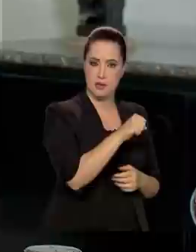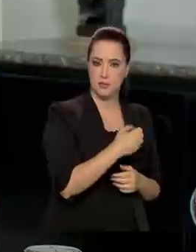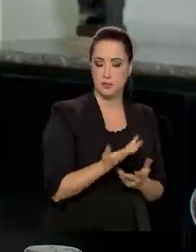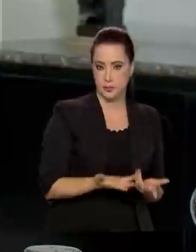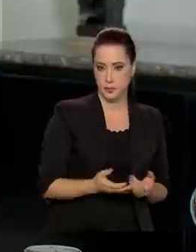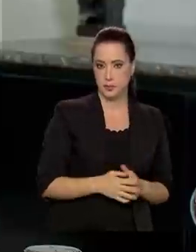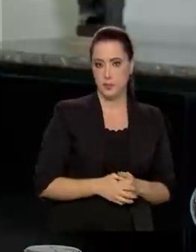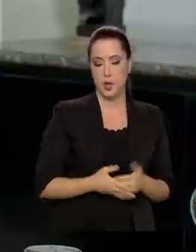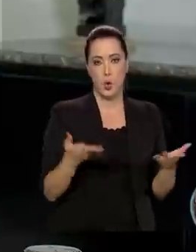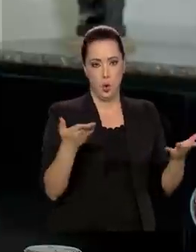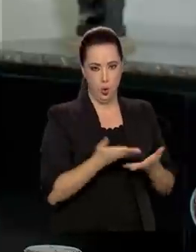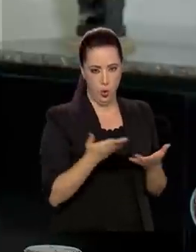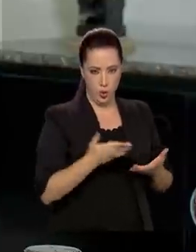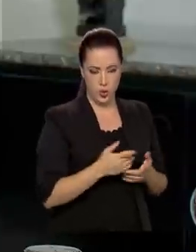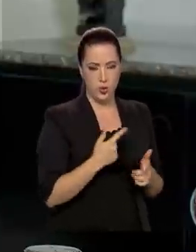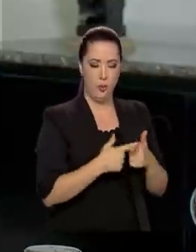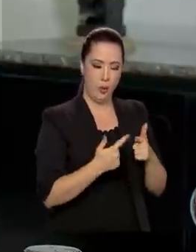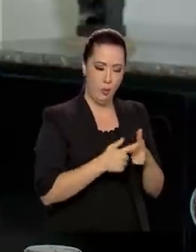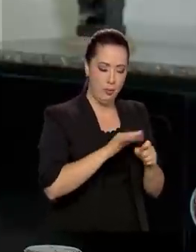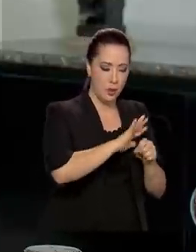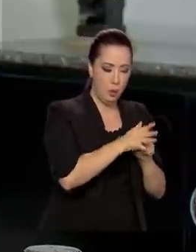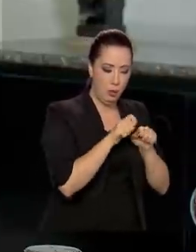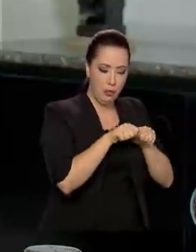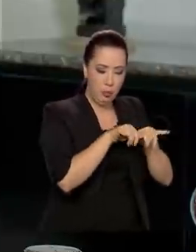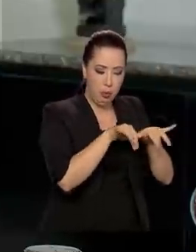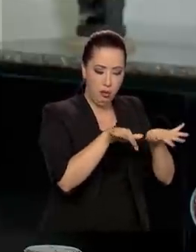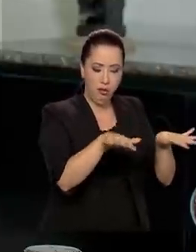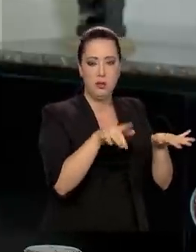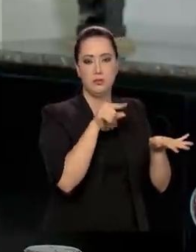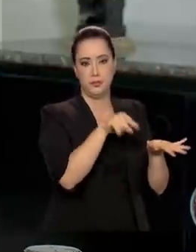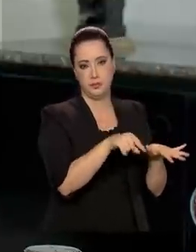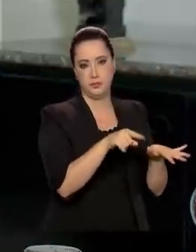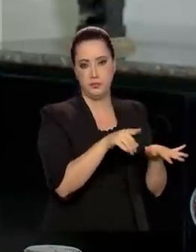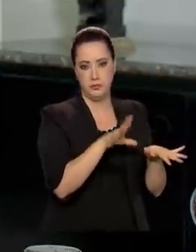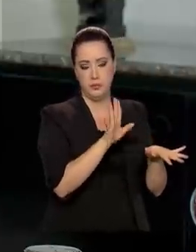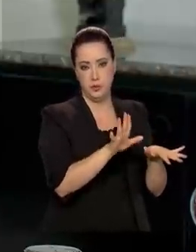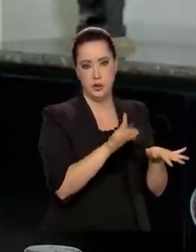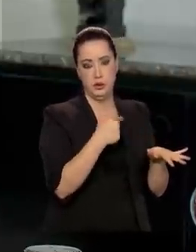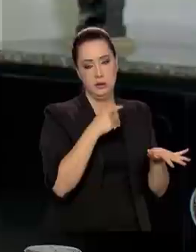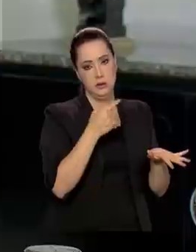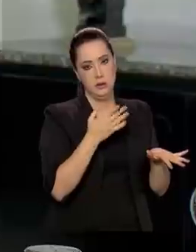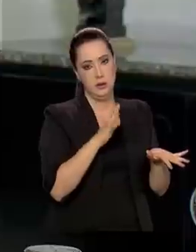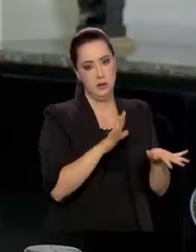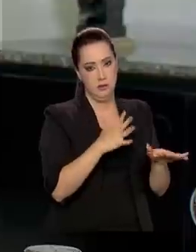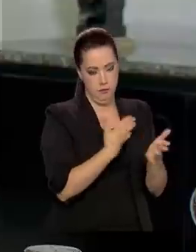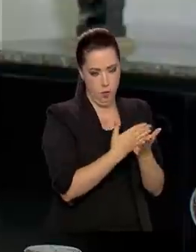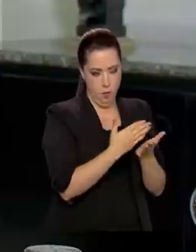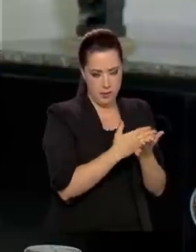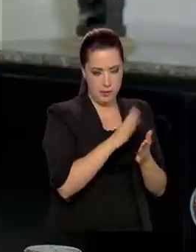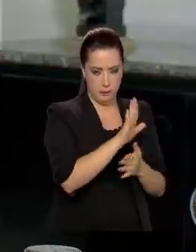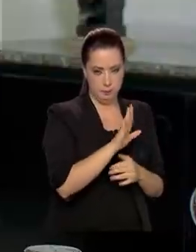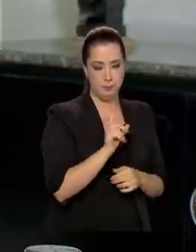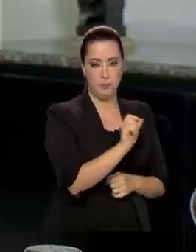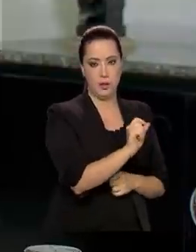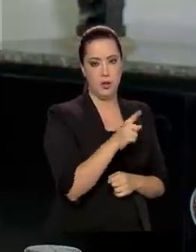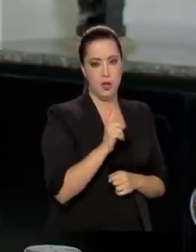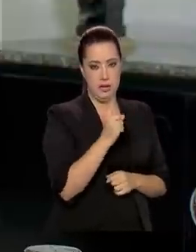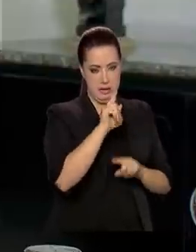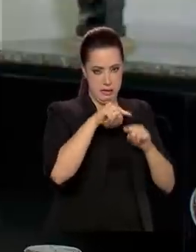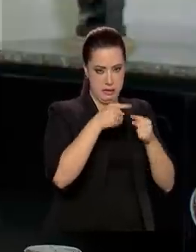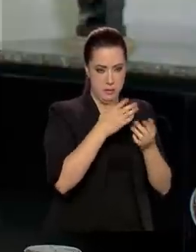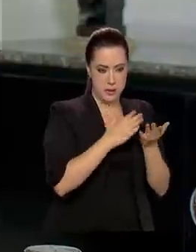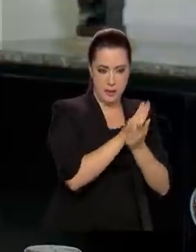Com a pandemia, então vamos compreender, isso é o registro. Isso, uma vez registrada na